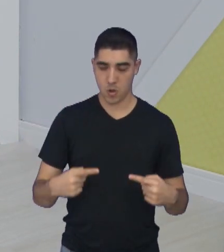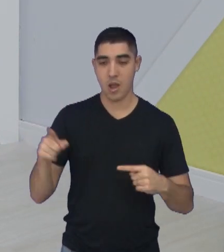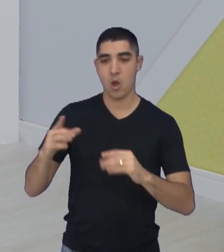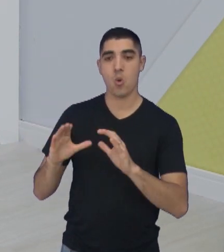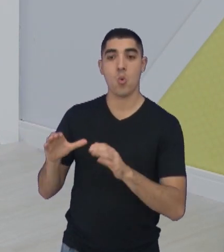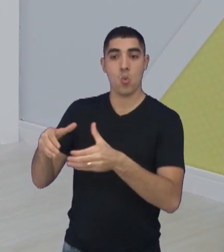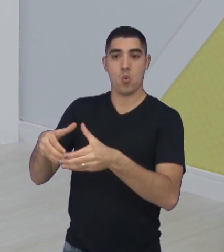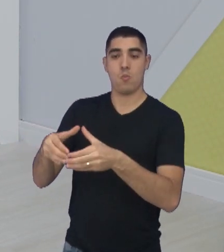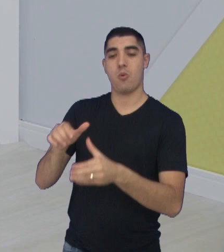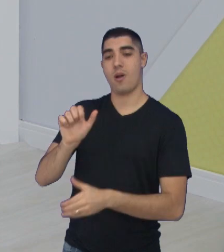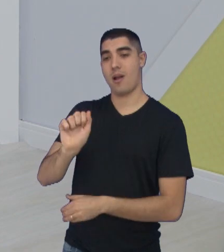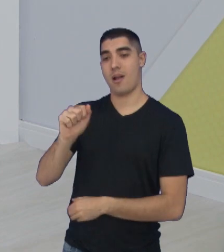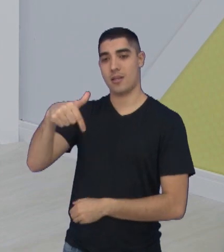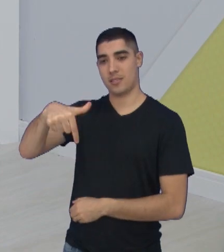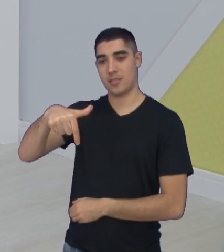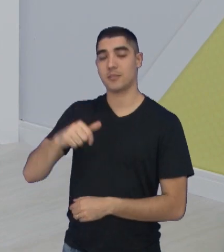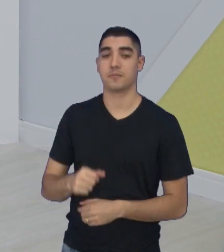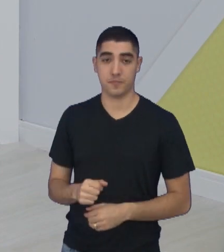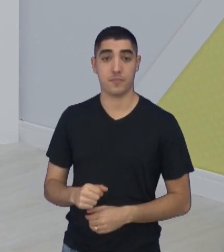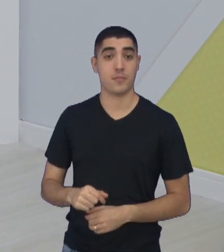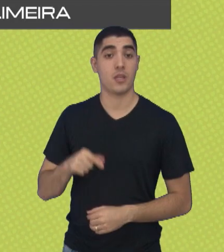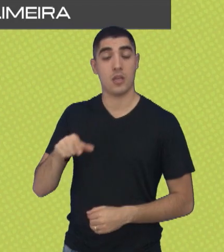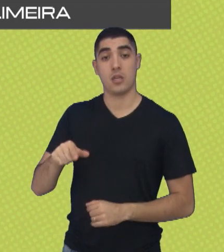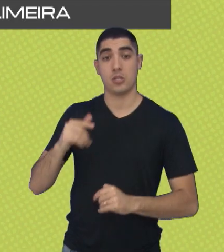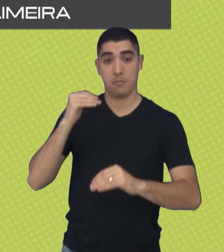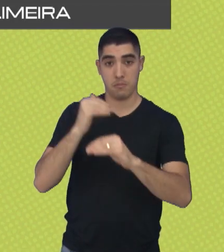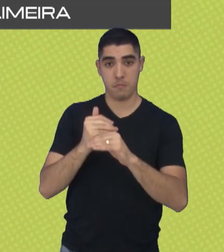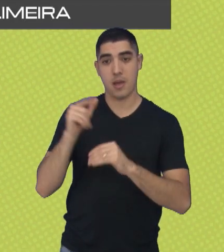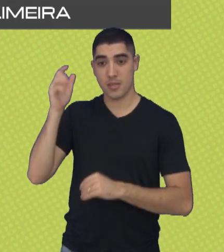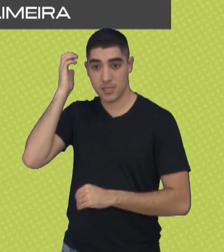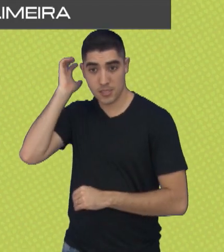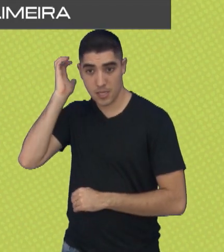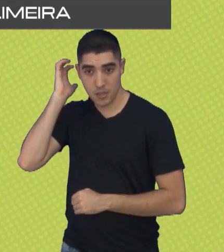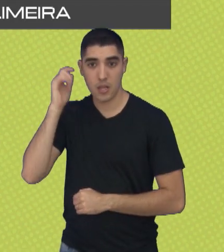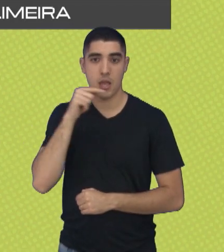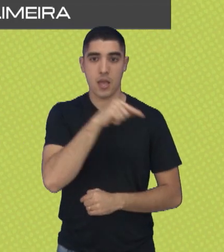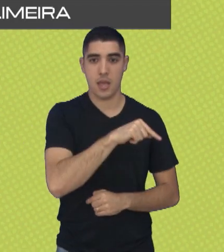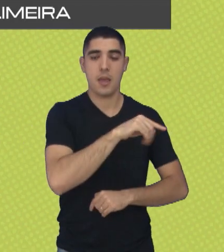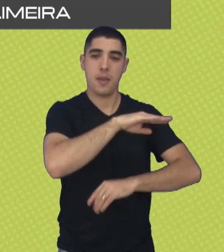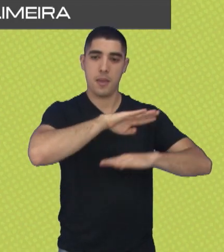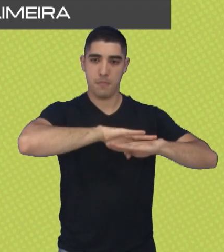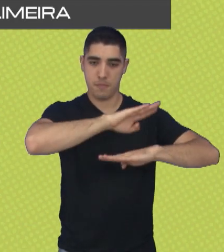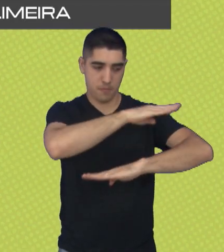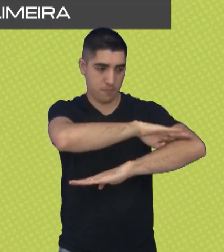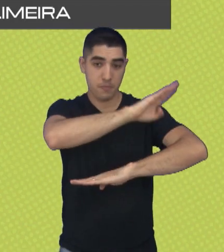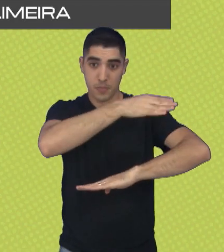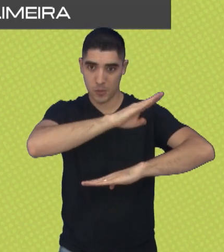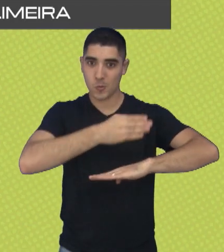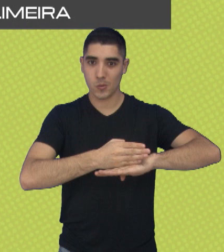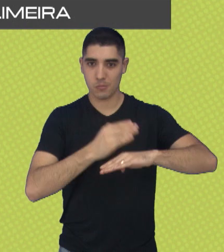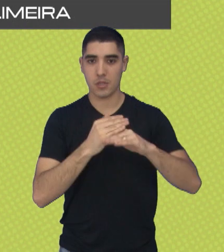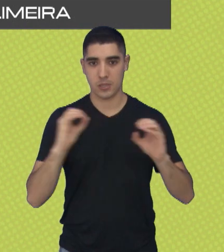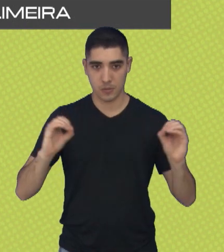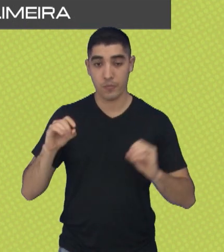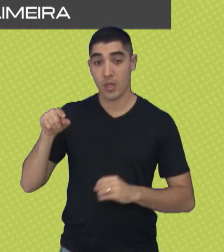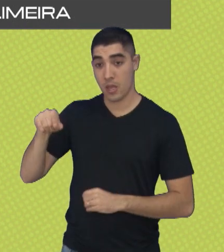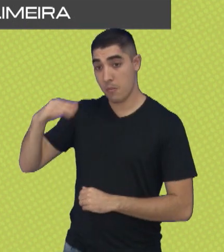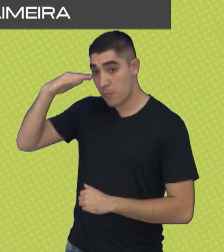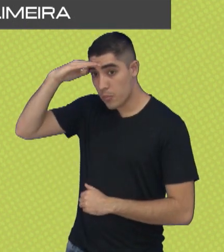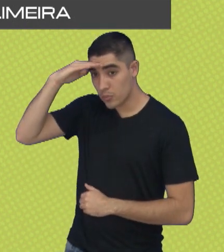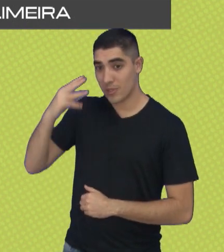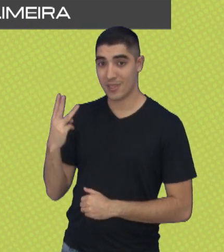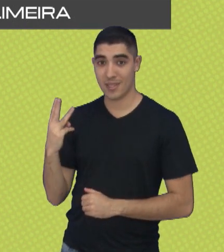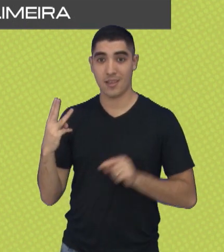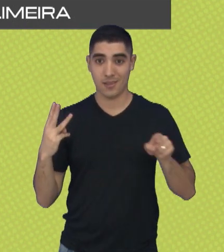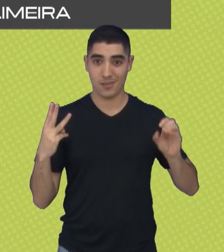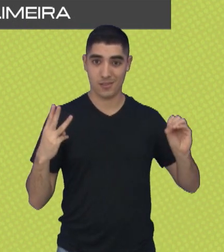A7, que o grupo do São José, tivemos um empate Santo André e Patrocinense. Santo André, que é o próximo adversário do São José, Pouso Alegre 3x0 no São José, a Água